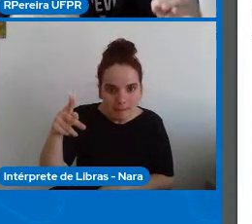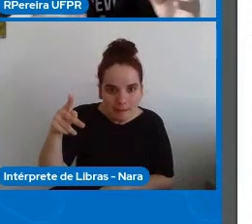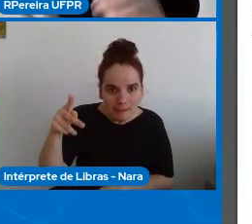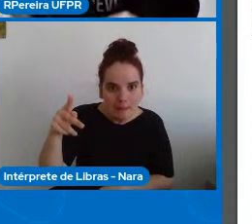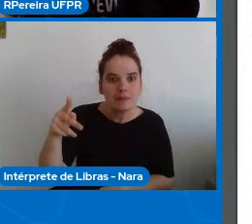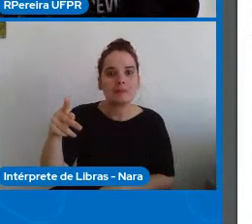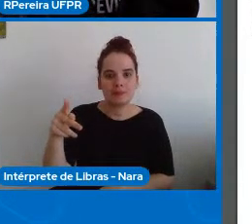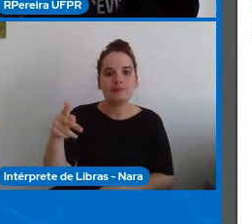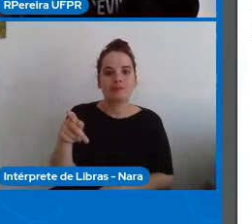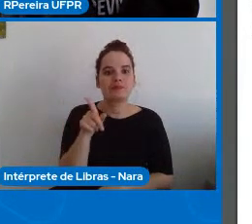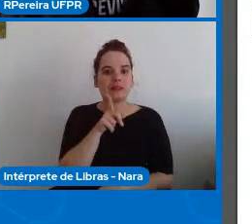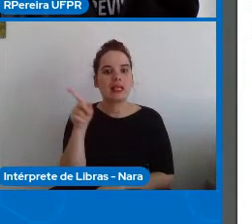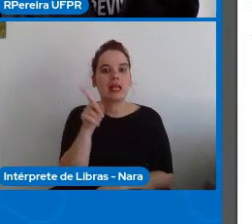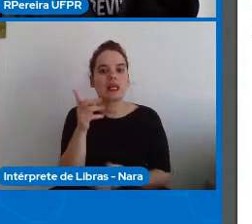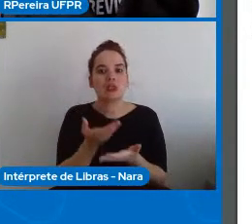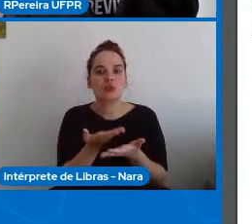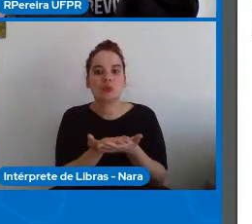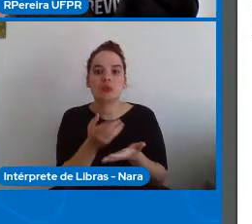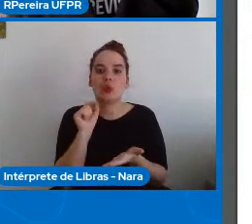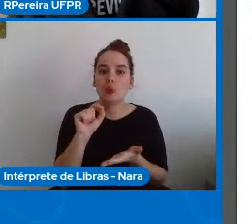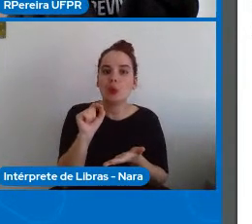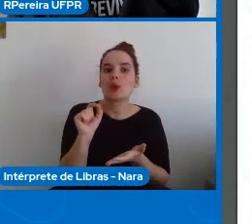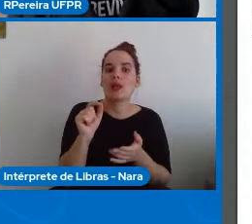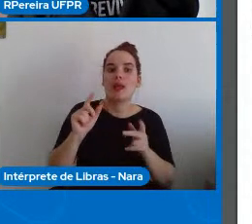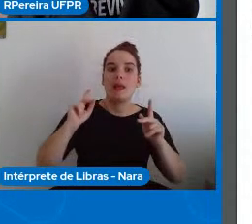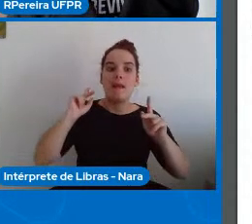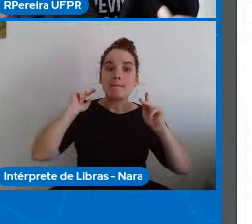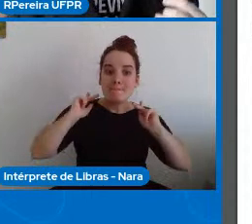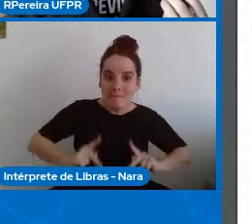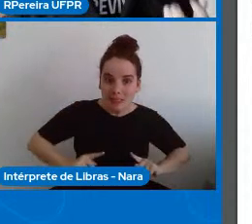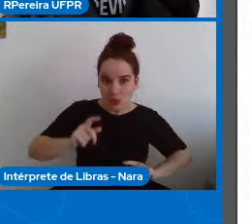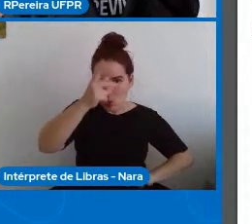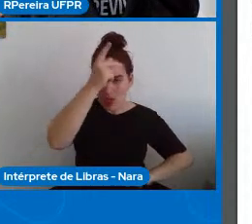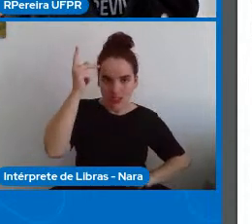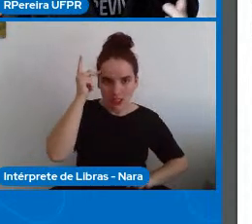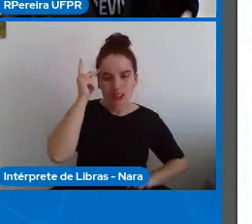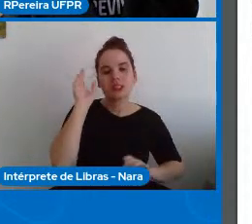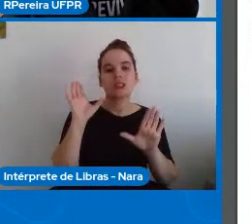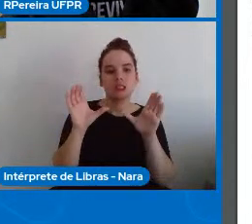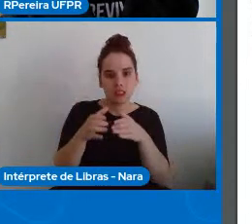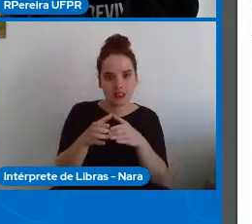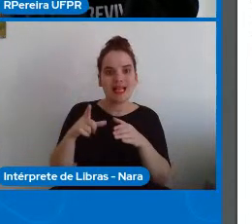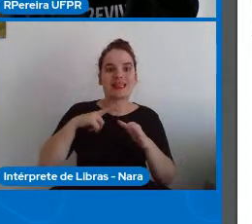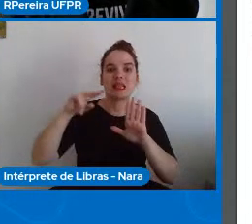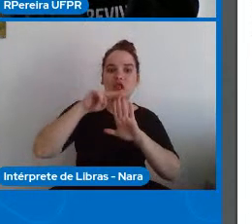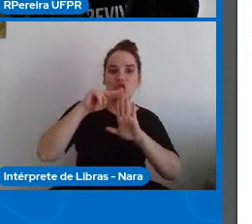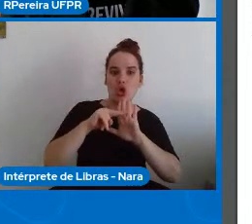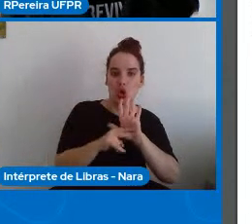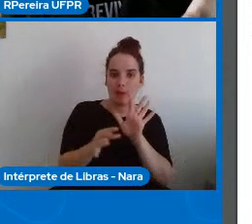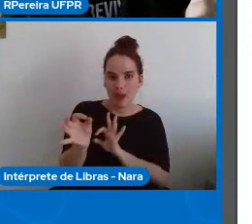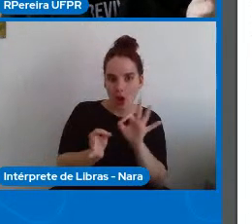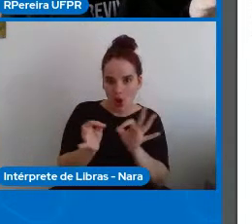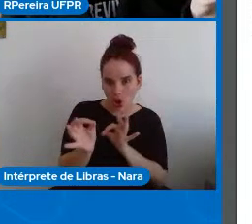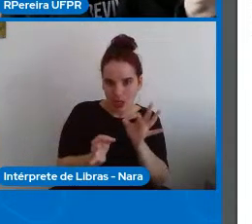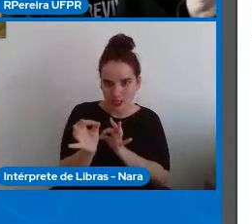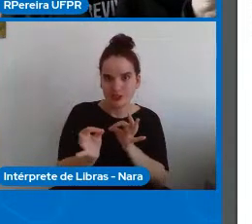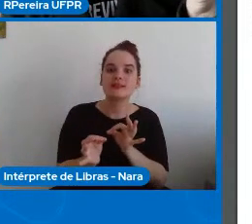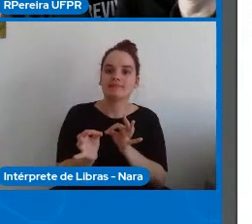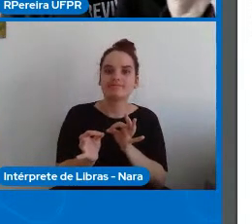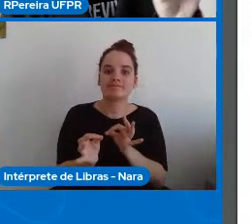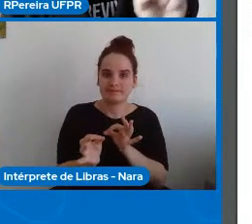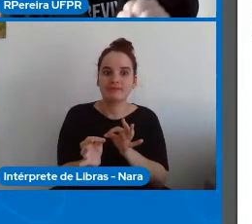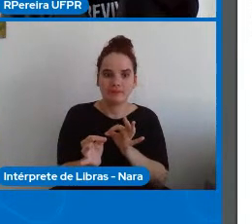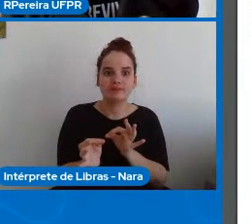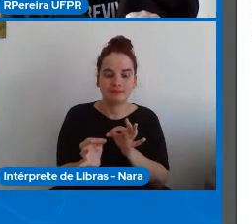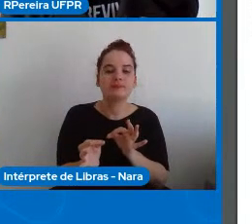e as pessoas como sendo organizadas por um sistema de normas. E o Stamper traz vários artefatos que unem esse